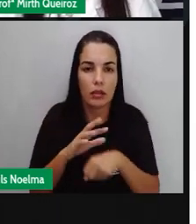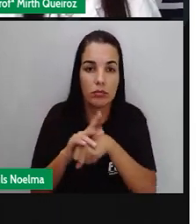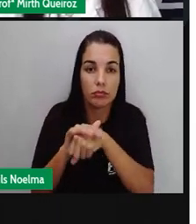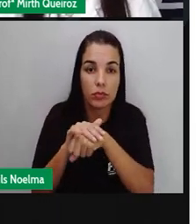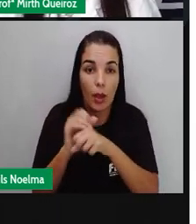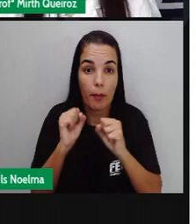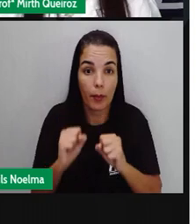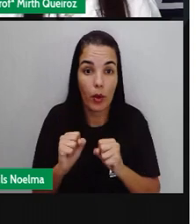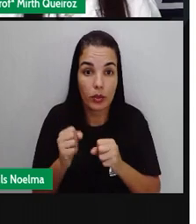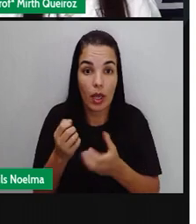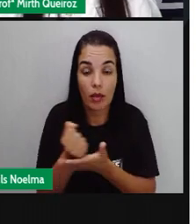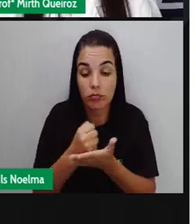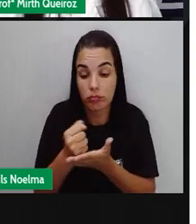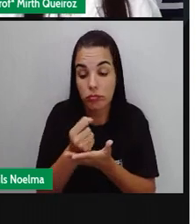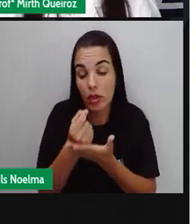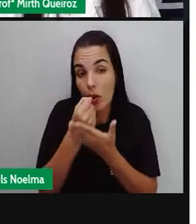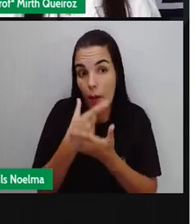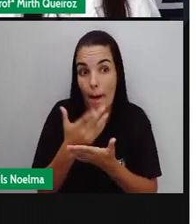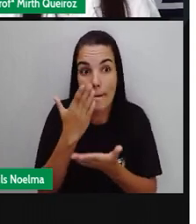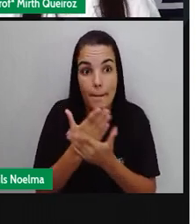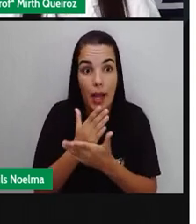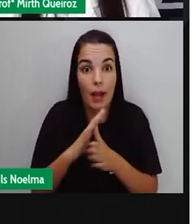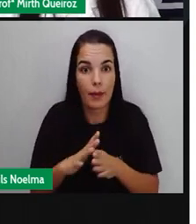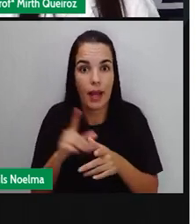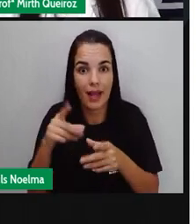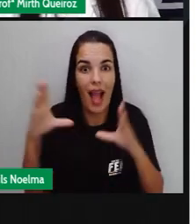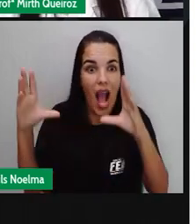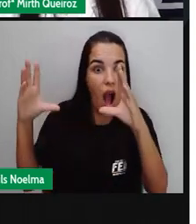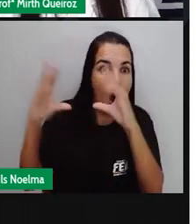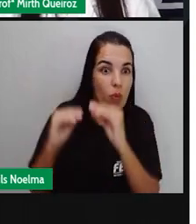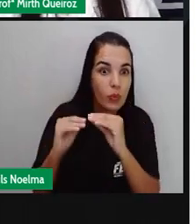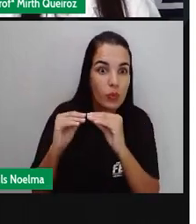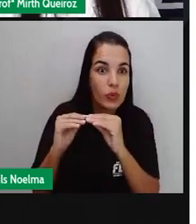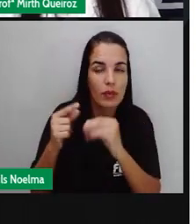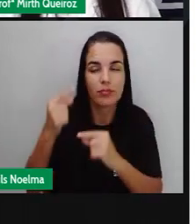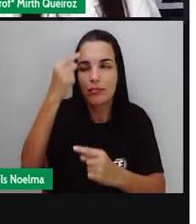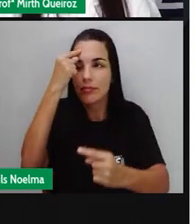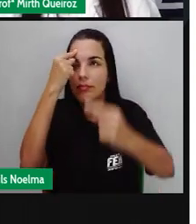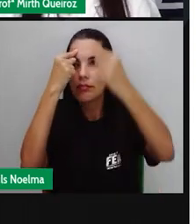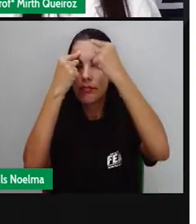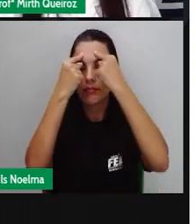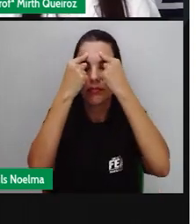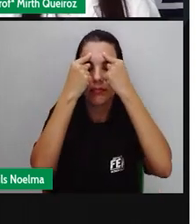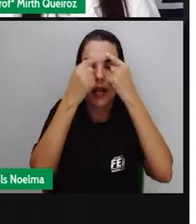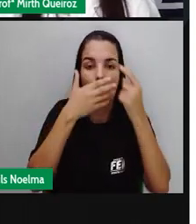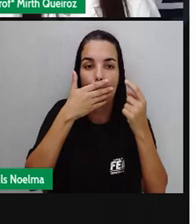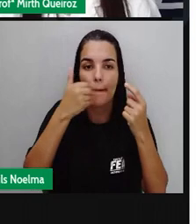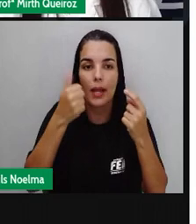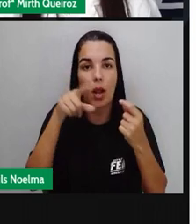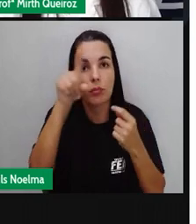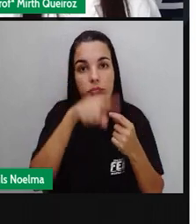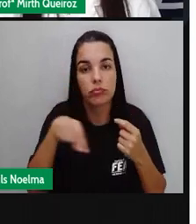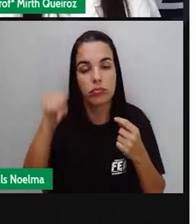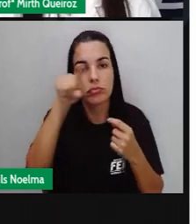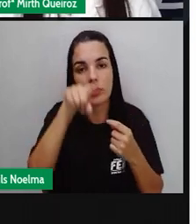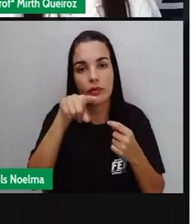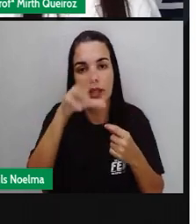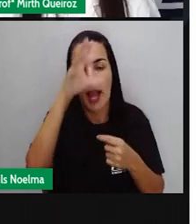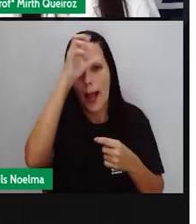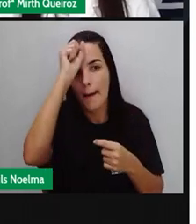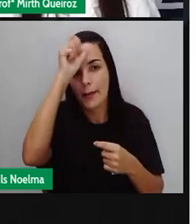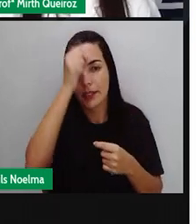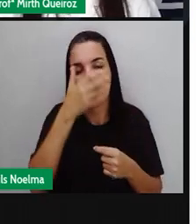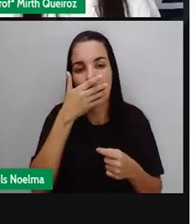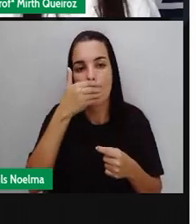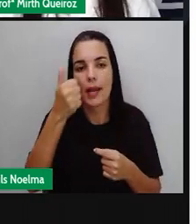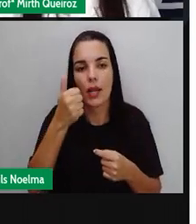tratadas com o uso de antibiótico. Isso aí é um resumão, é um mapa mental, que serve para a gente poder aprender